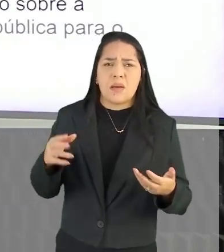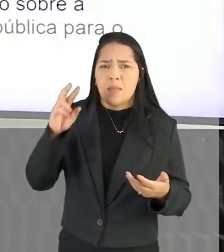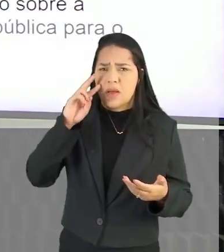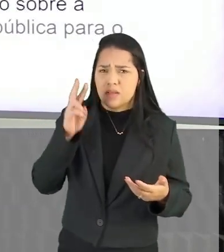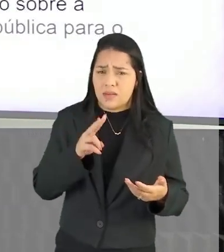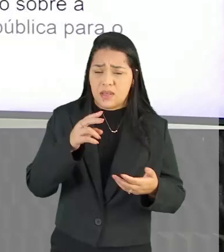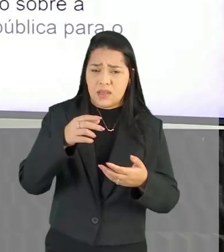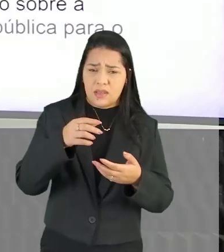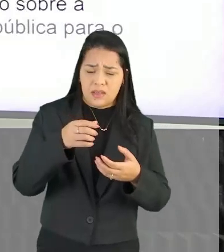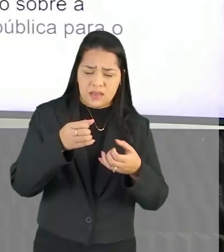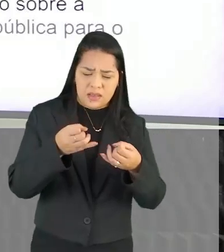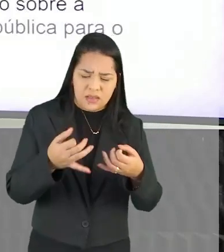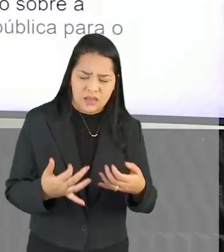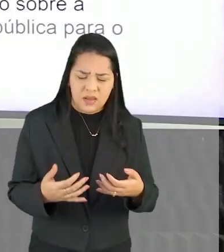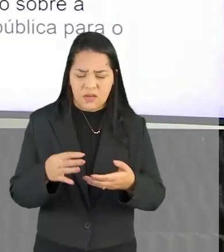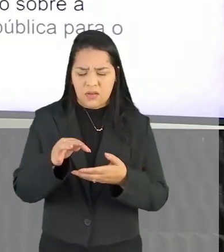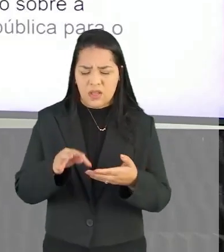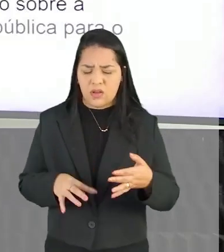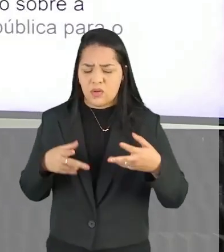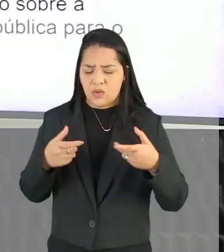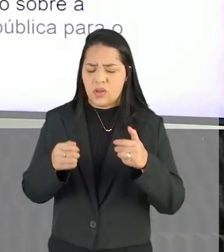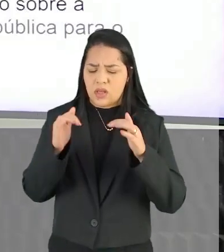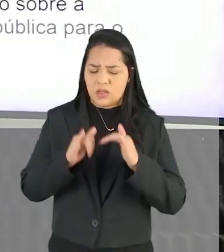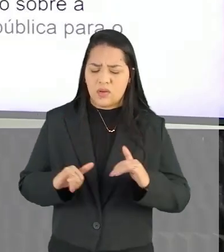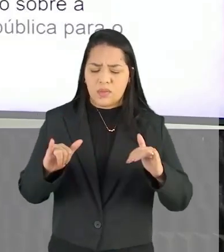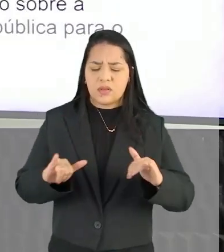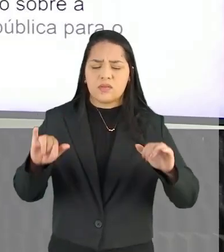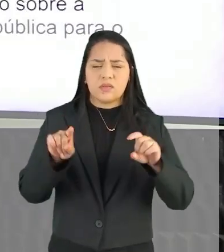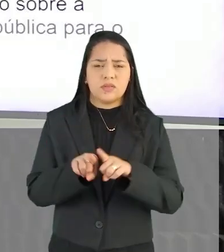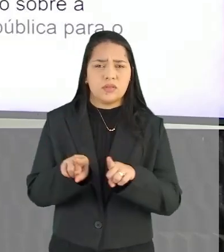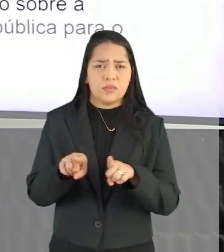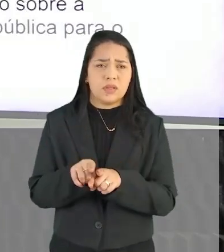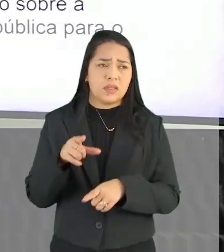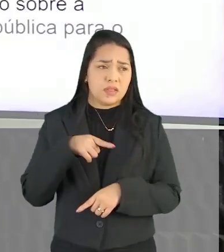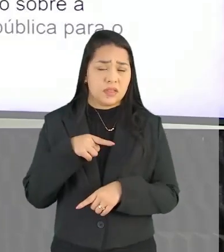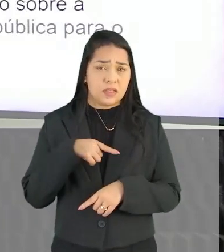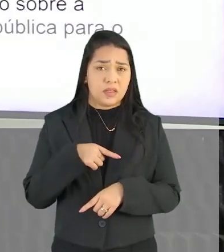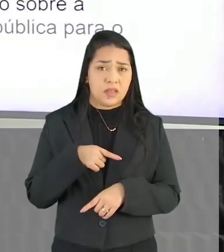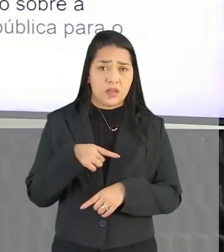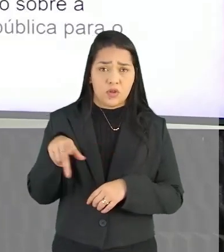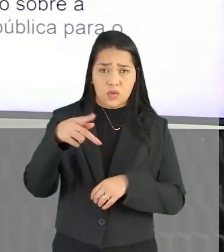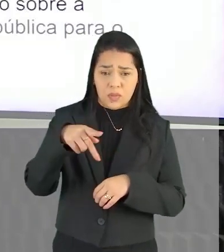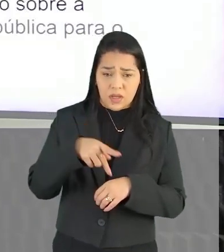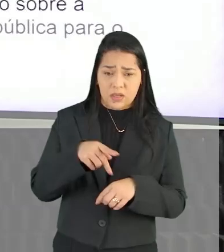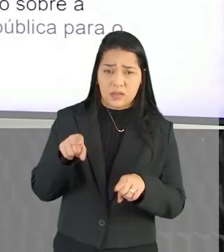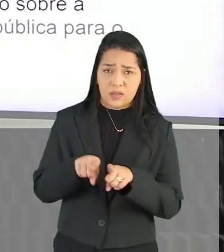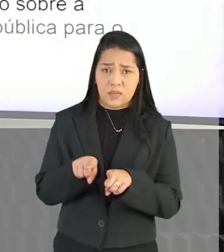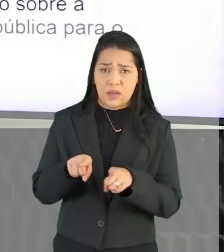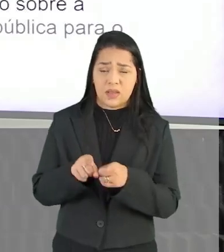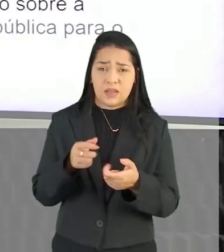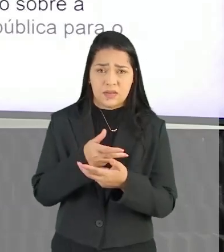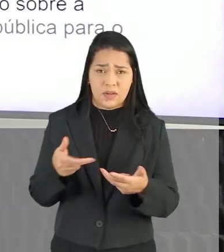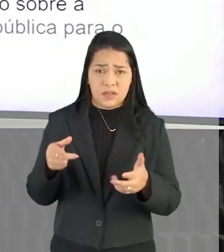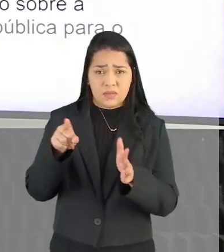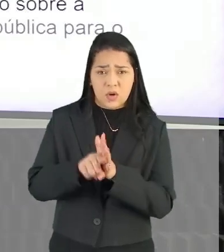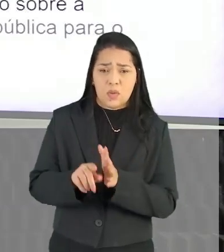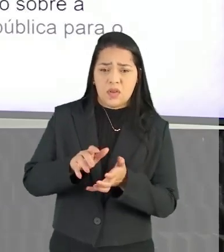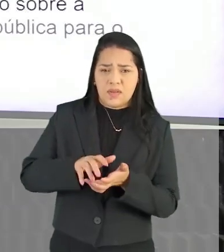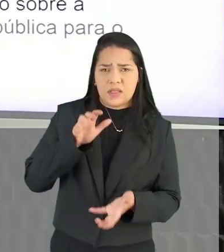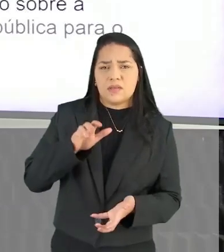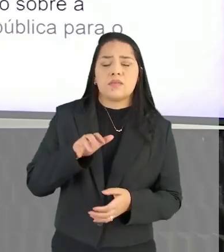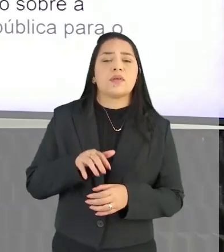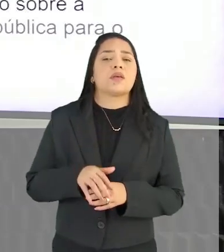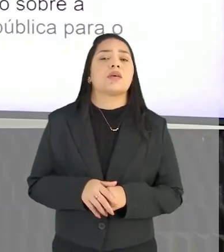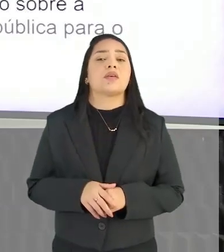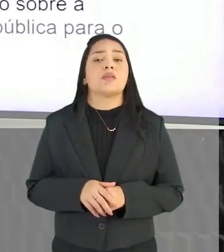ele escreve Um texto Com todas as informações Discorrendo sobre A situação atual do país Frente a essa questão Do envelhecimento